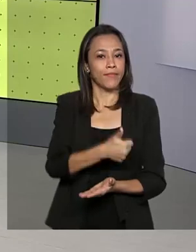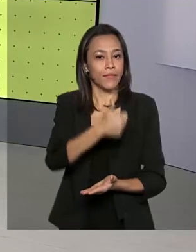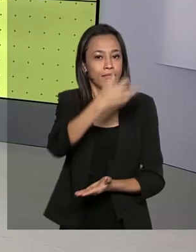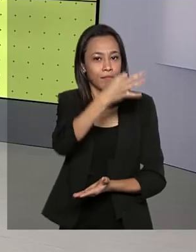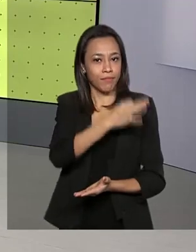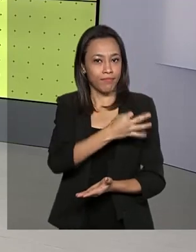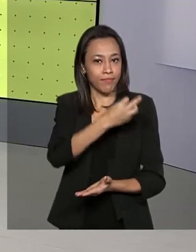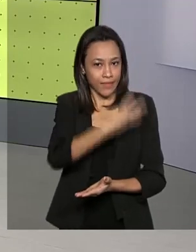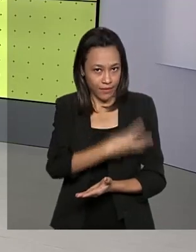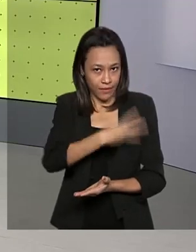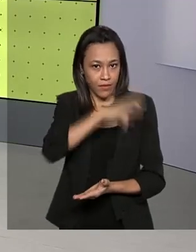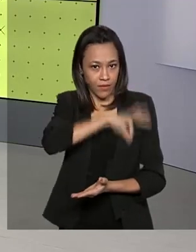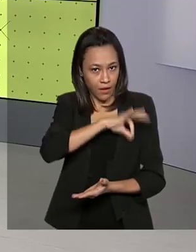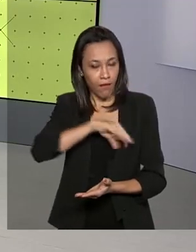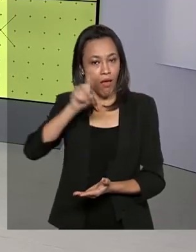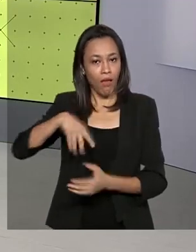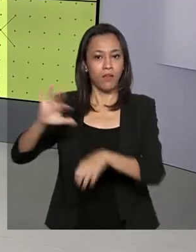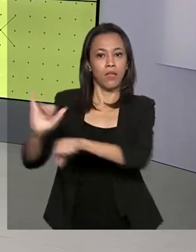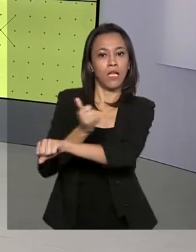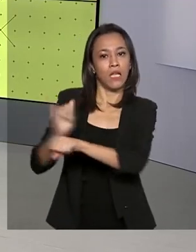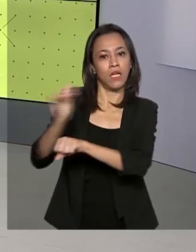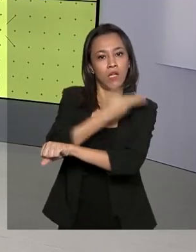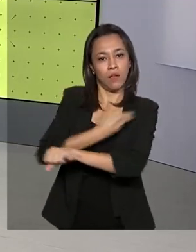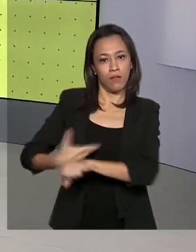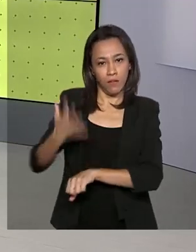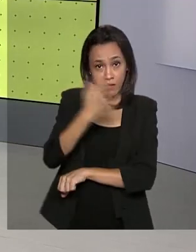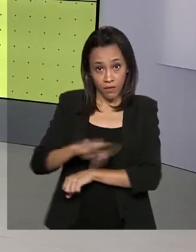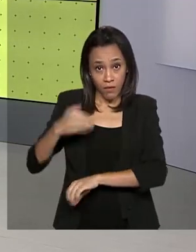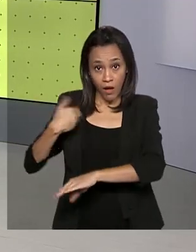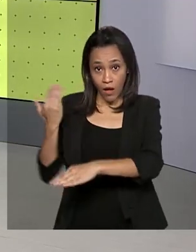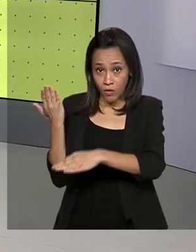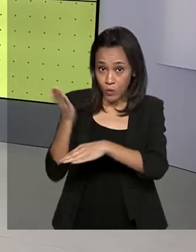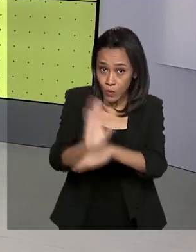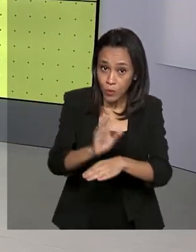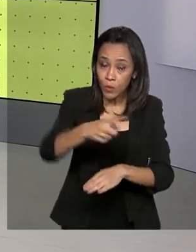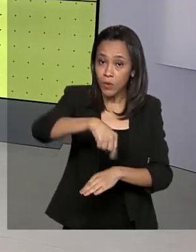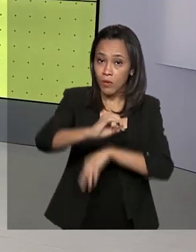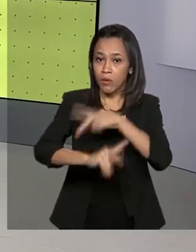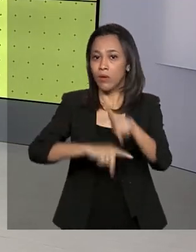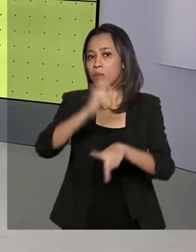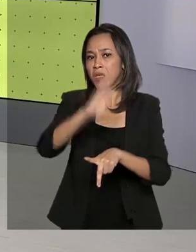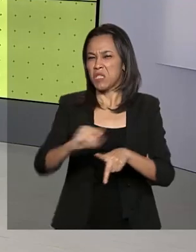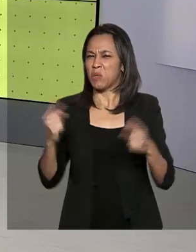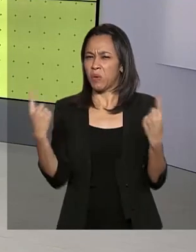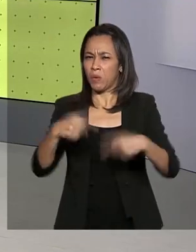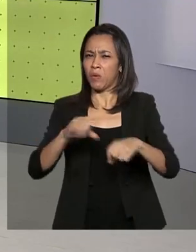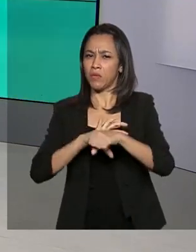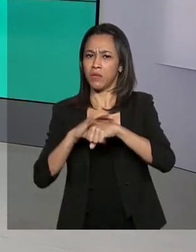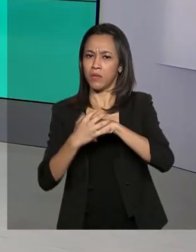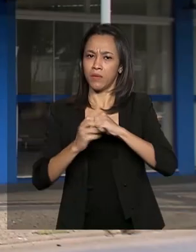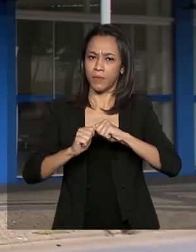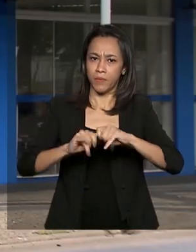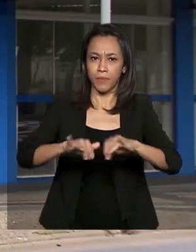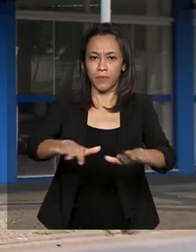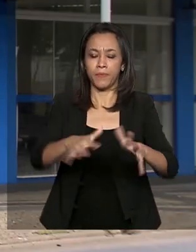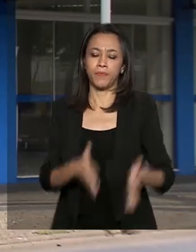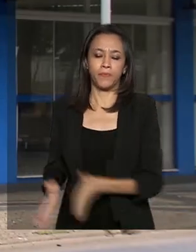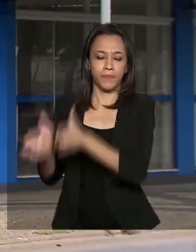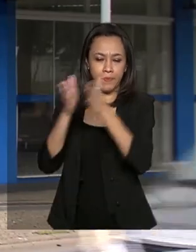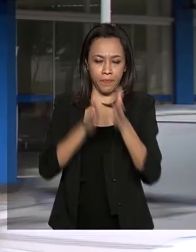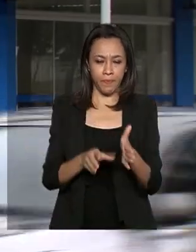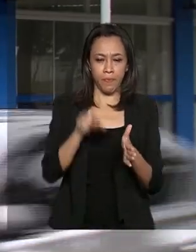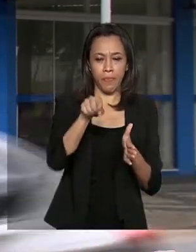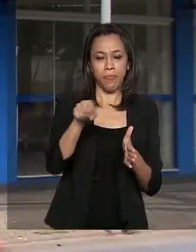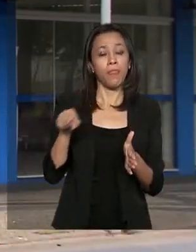mais uma medida do Governo Federal para ajudar o brasileiro a enfrentar essa crise do coronavírus. Segundo o Instituto